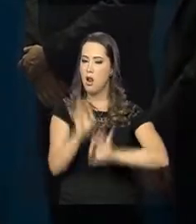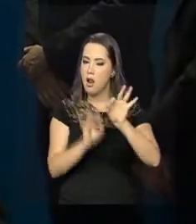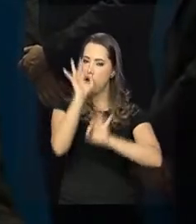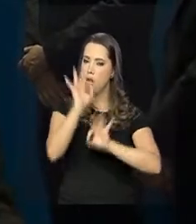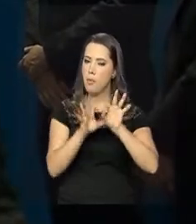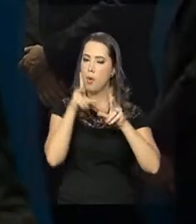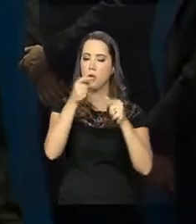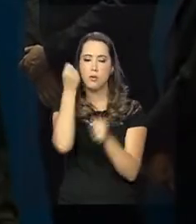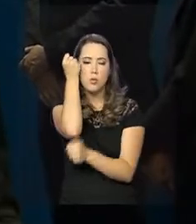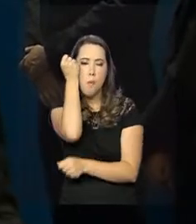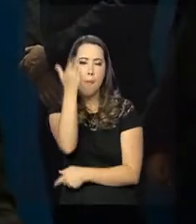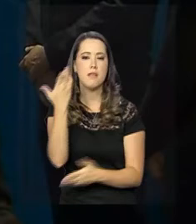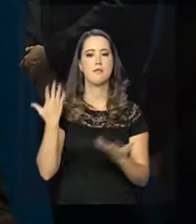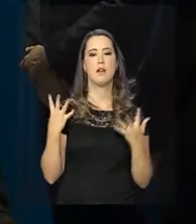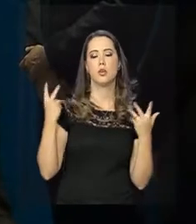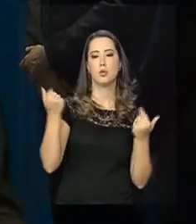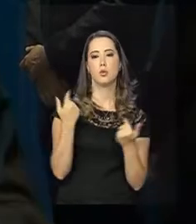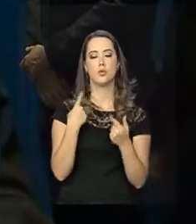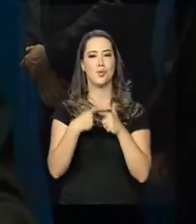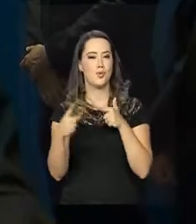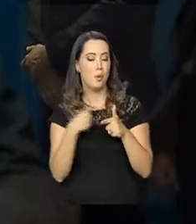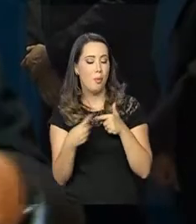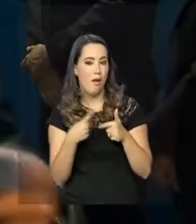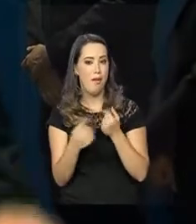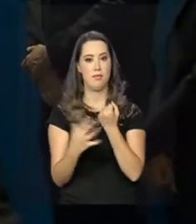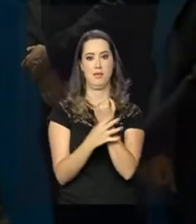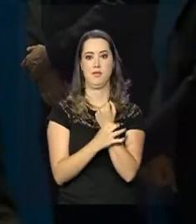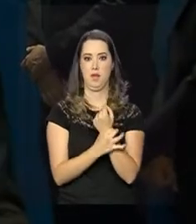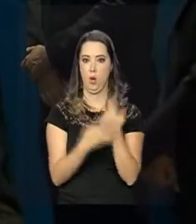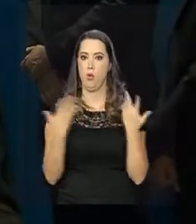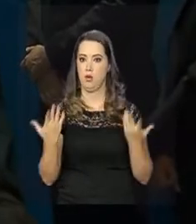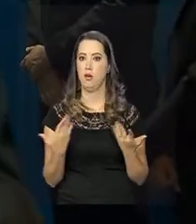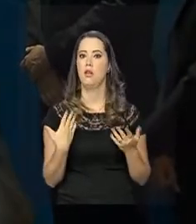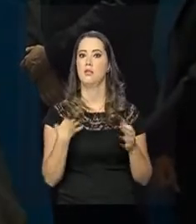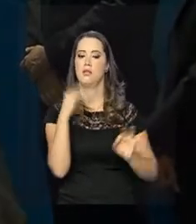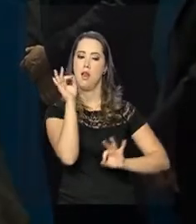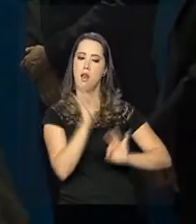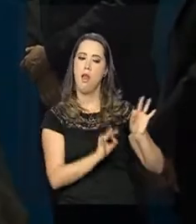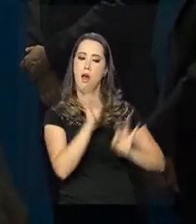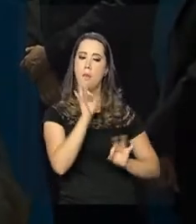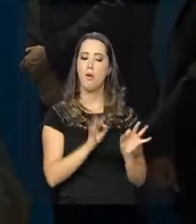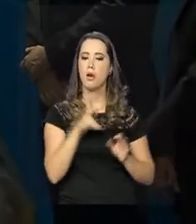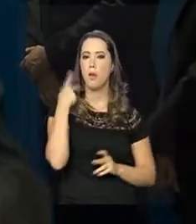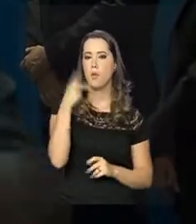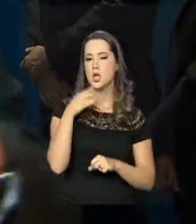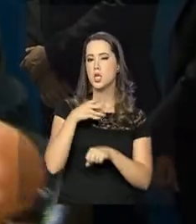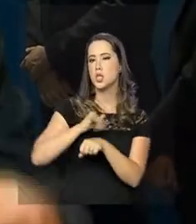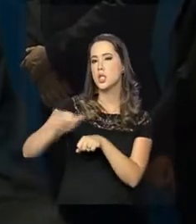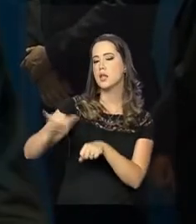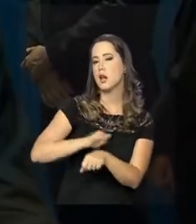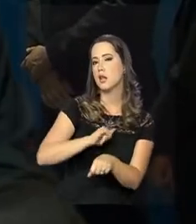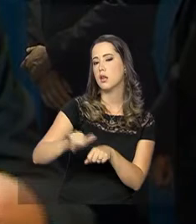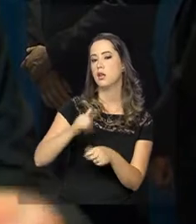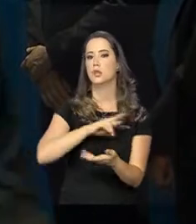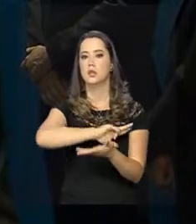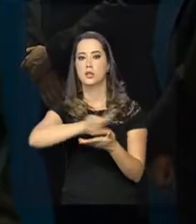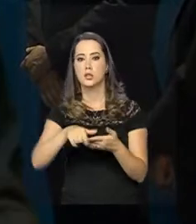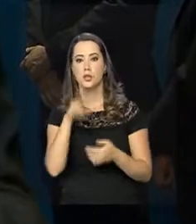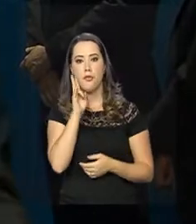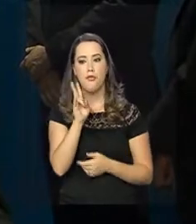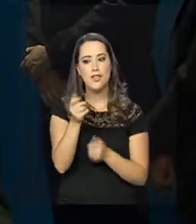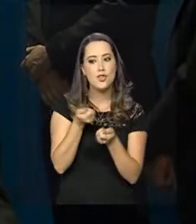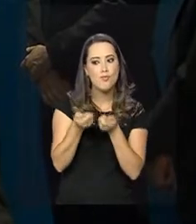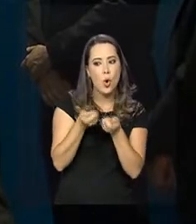pensar todas essas questões aí de segurança pública, atuar na formulação de políticas públicas, especialmente, fazer um acompanhamento e um